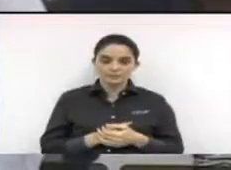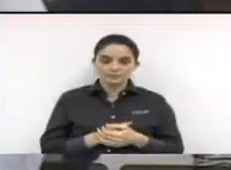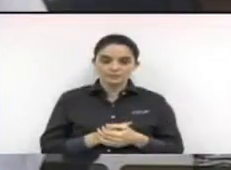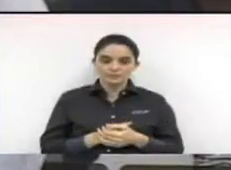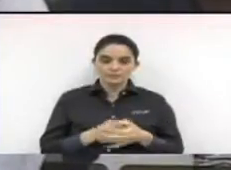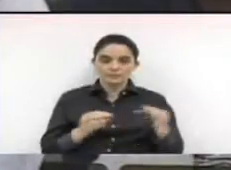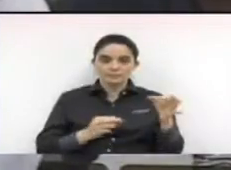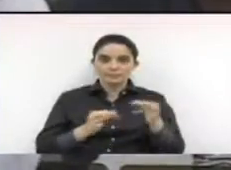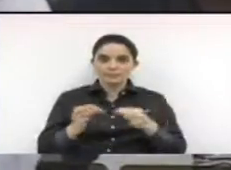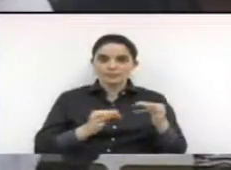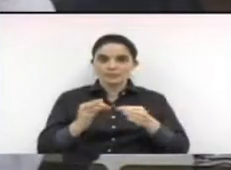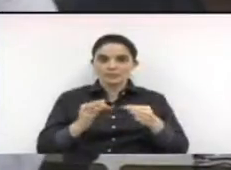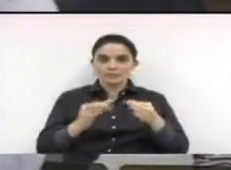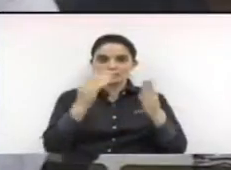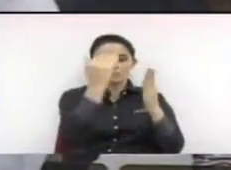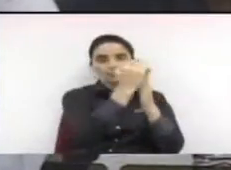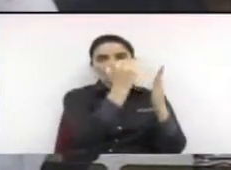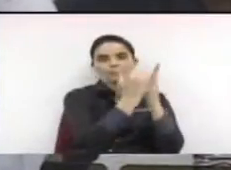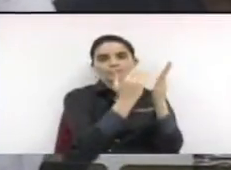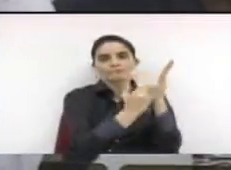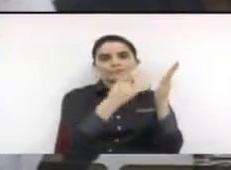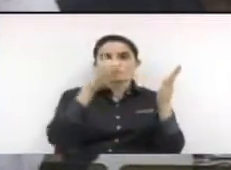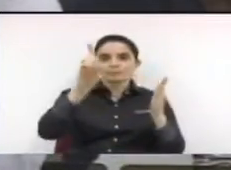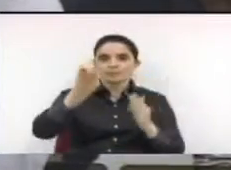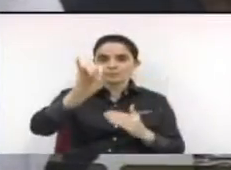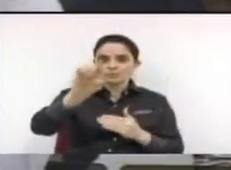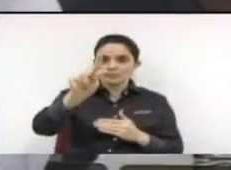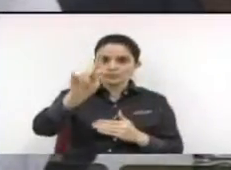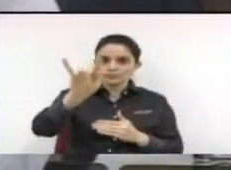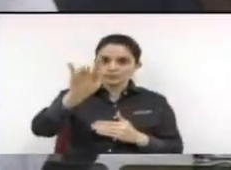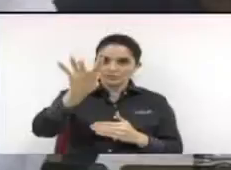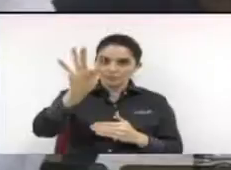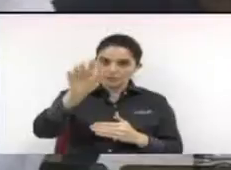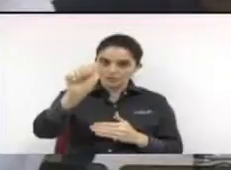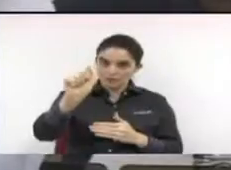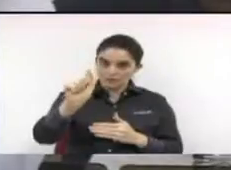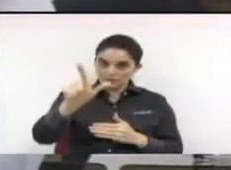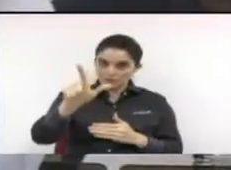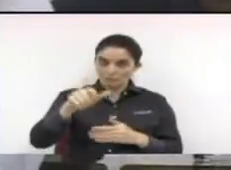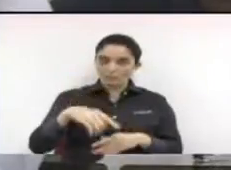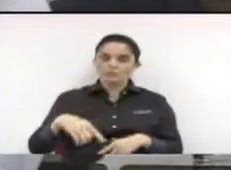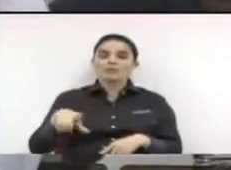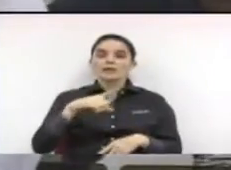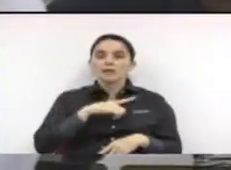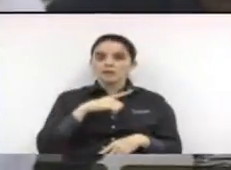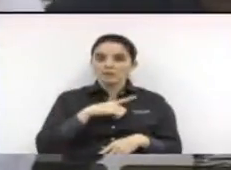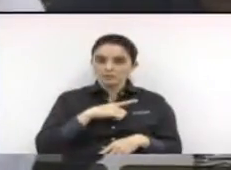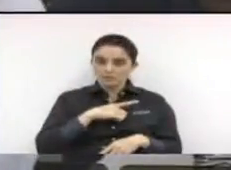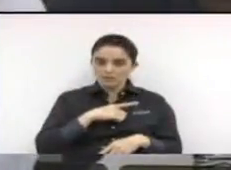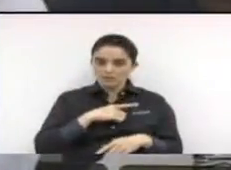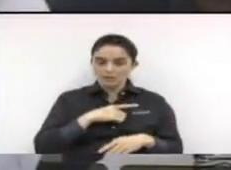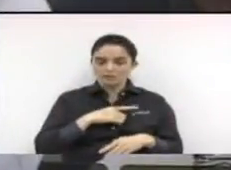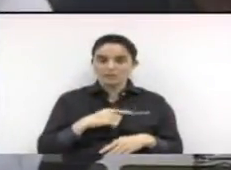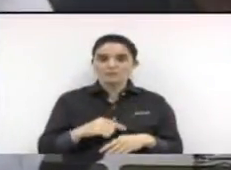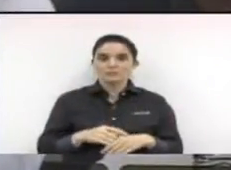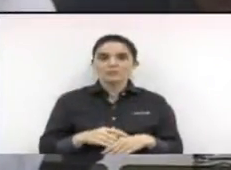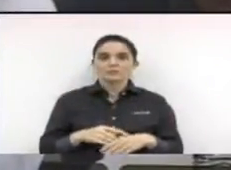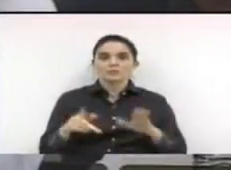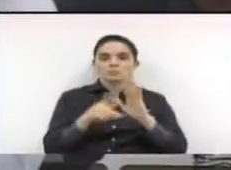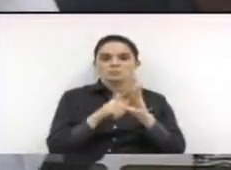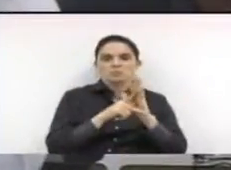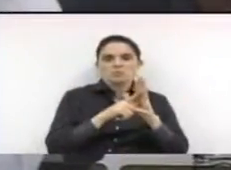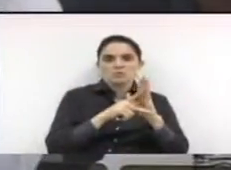digitalmente nós já temos um programa aqui na câmara municipal porém para que esse programa ele tenha validade